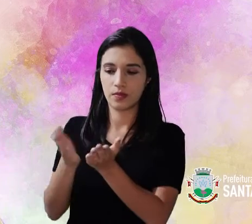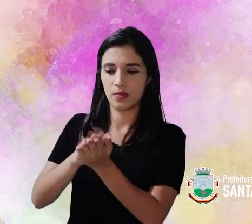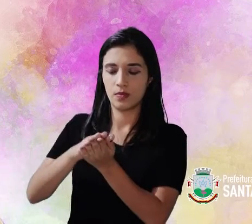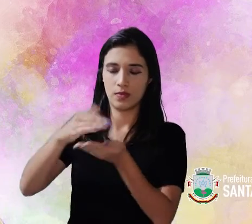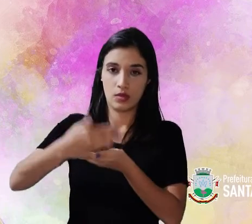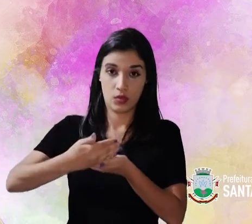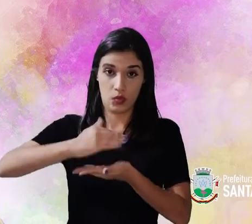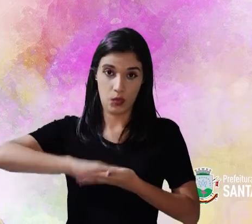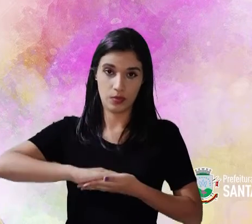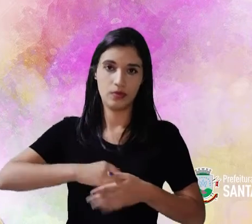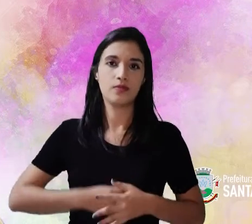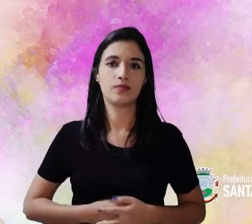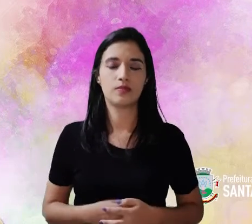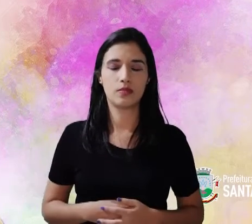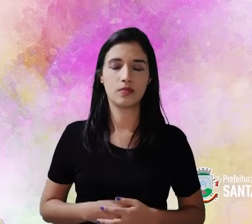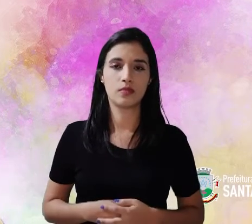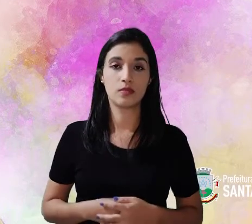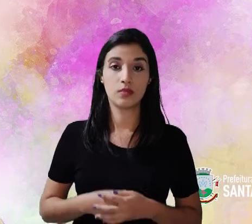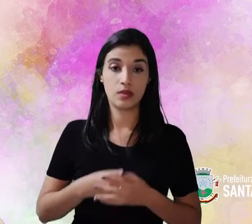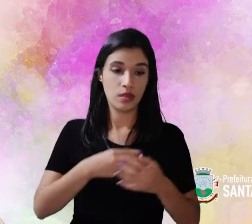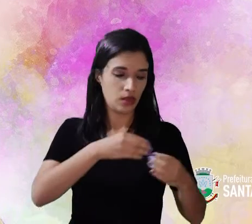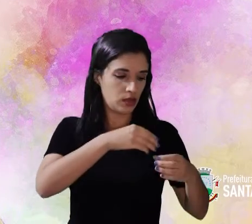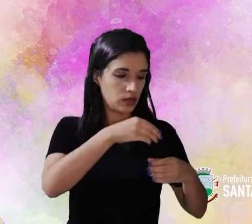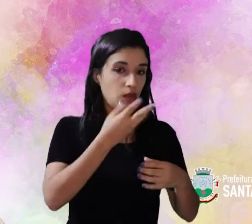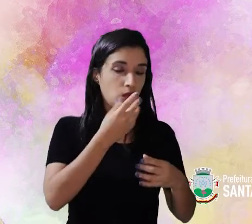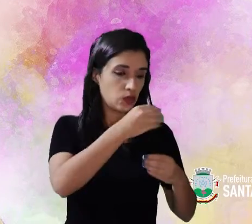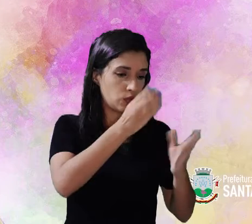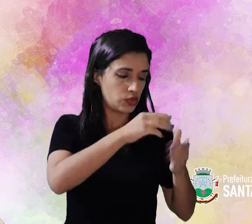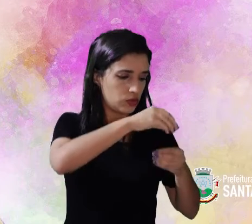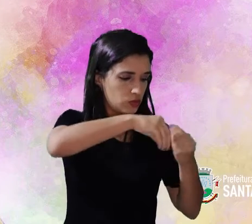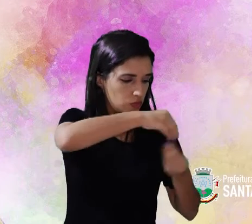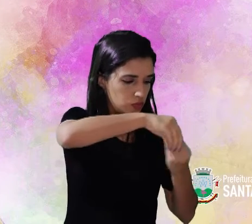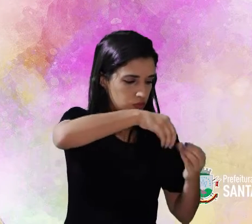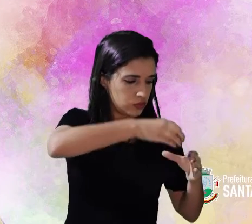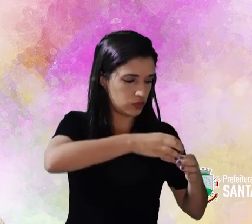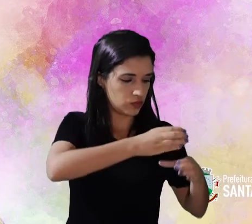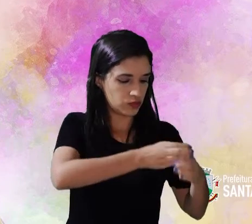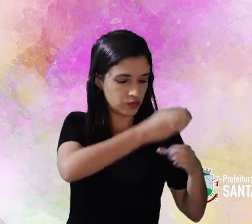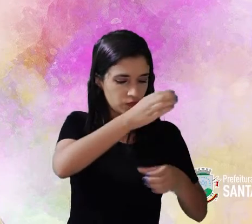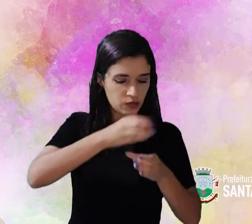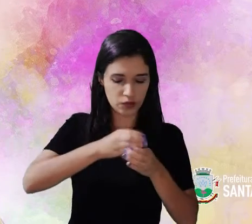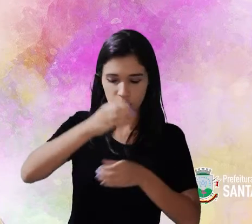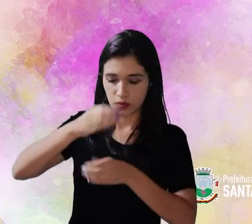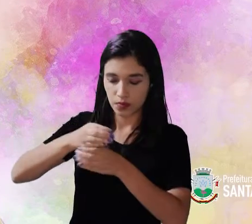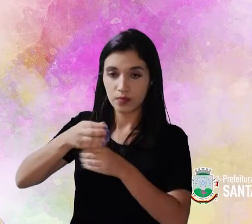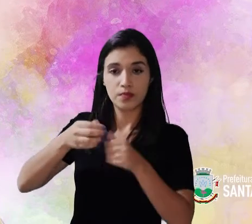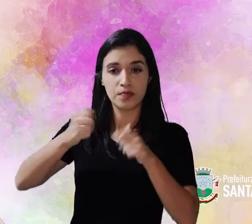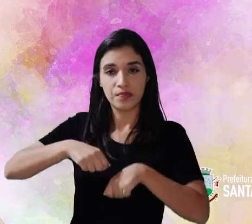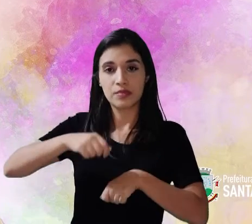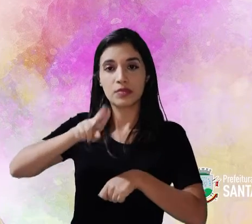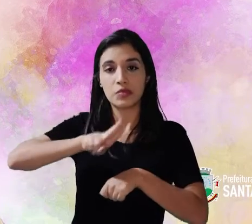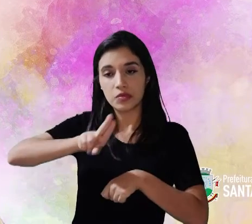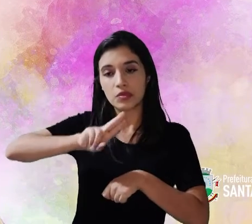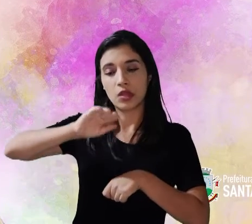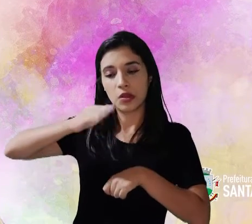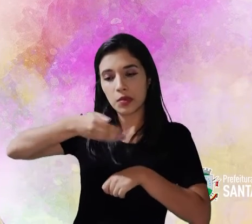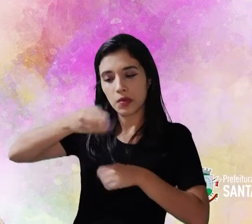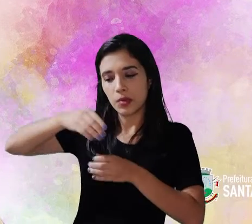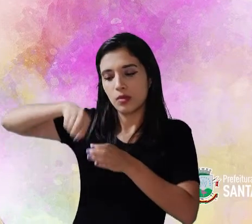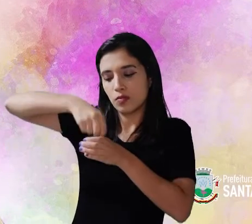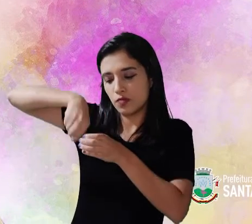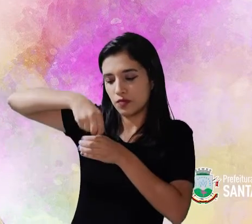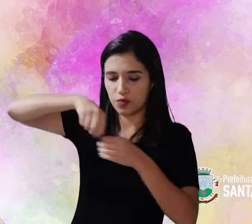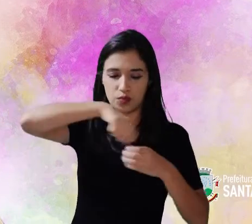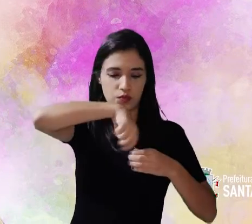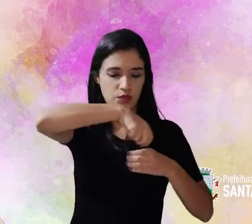bem no meinho. Agora que as cores já se misturaram eu estou usando um palitinho de churrasco. Vocês podem usar uma colher ou um